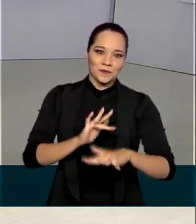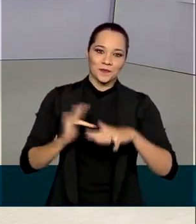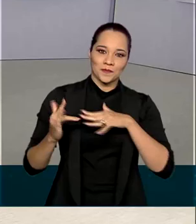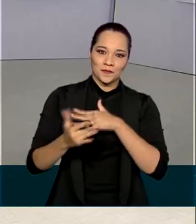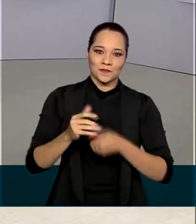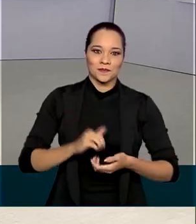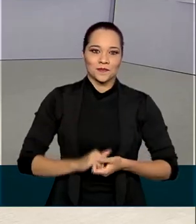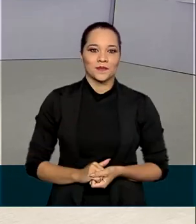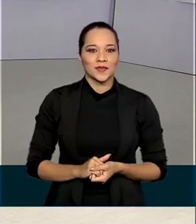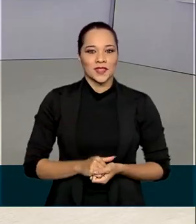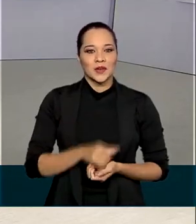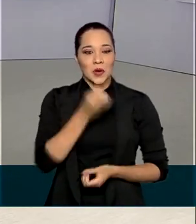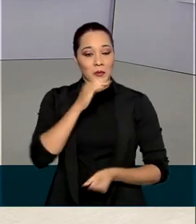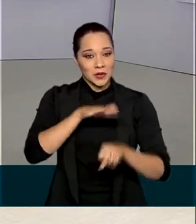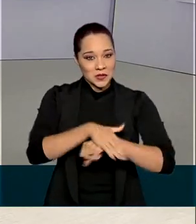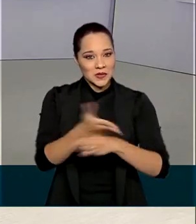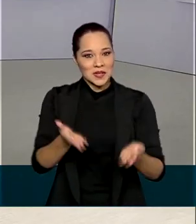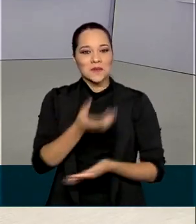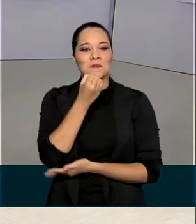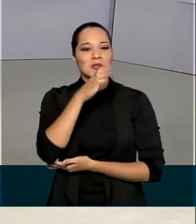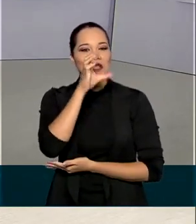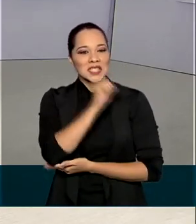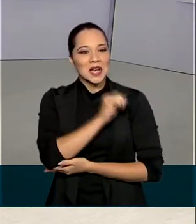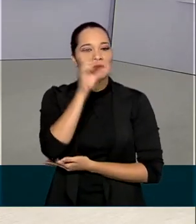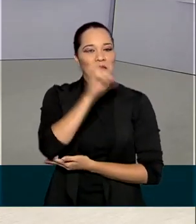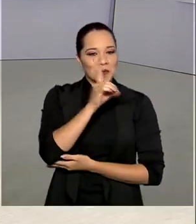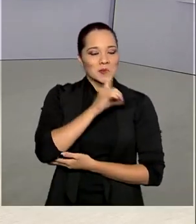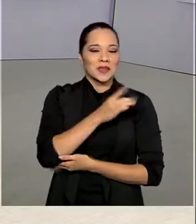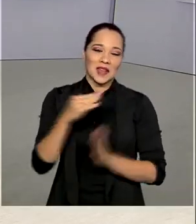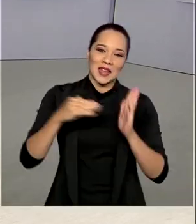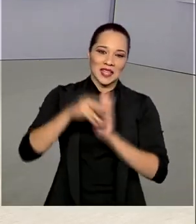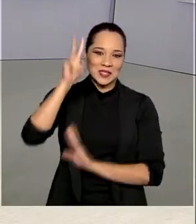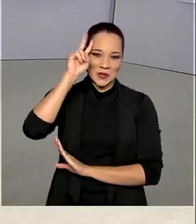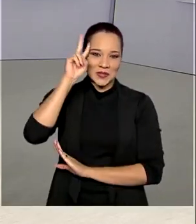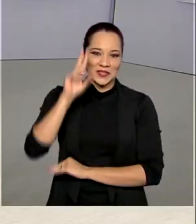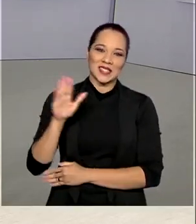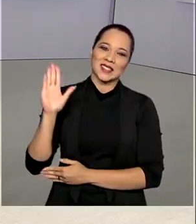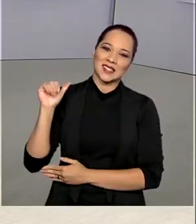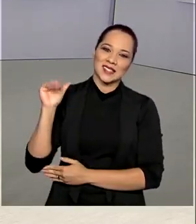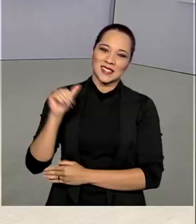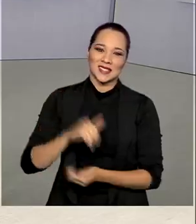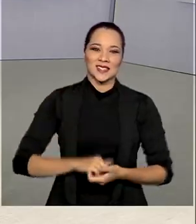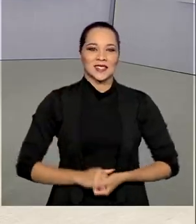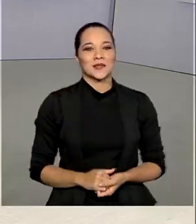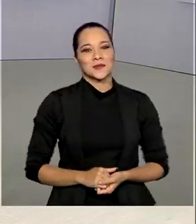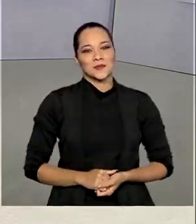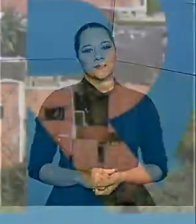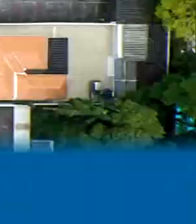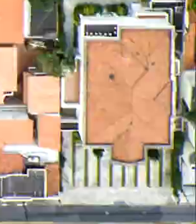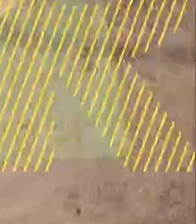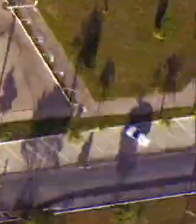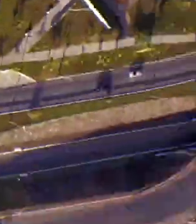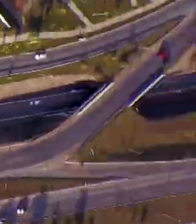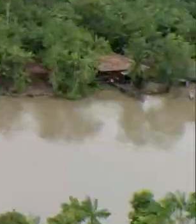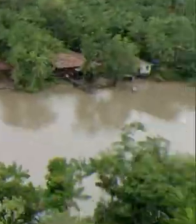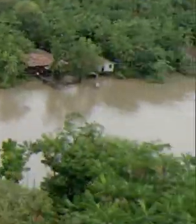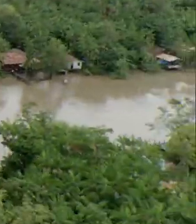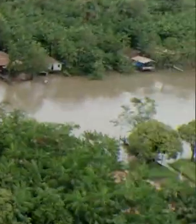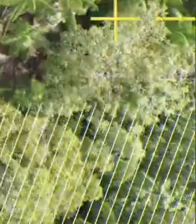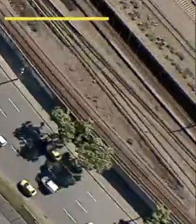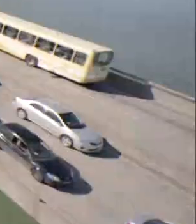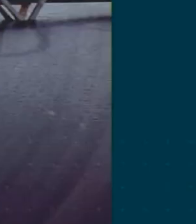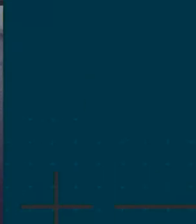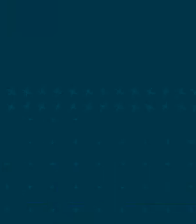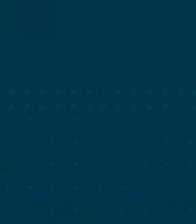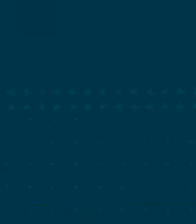nossas redes sociais. Uma boa noite pra você, um ótimo fim de semana e até segunda-feira. Tchau! Transcrição